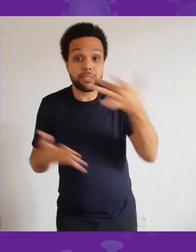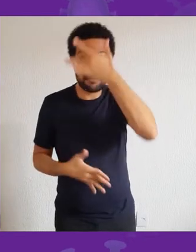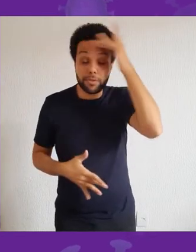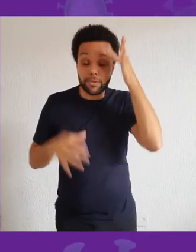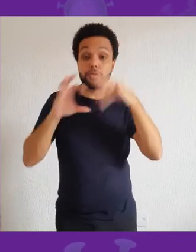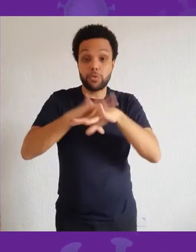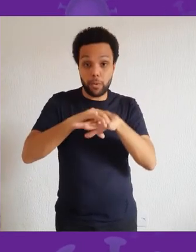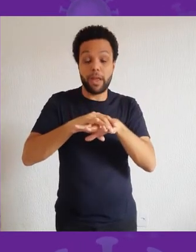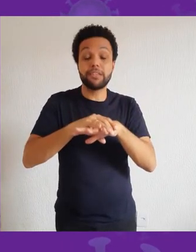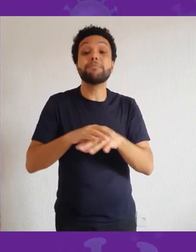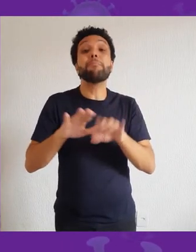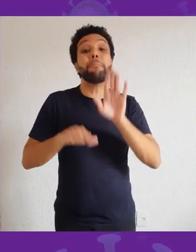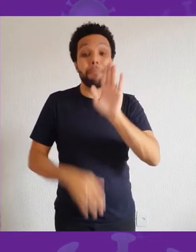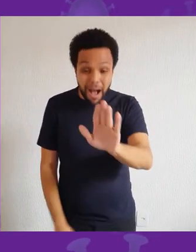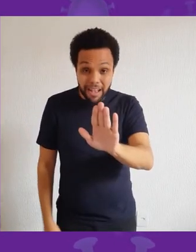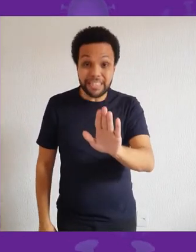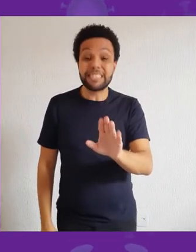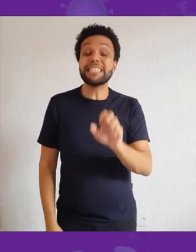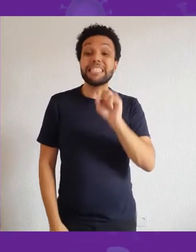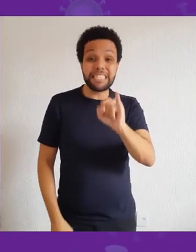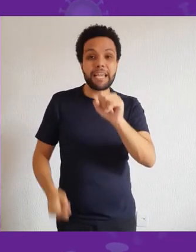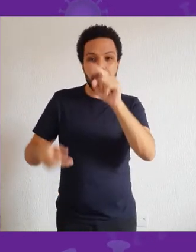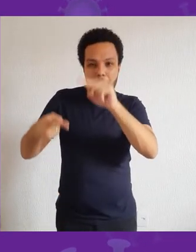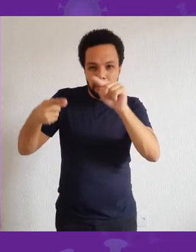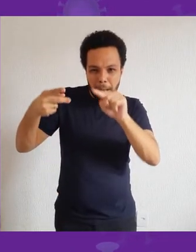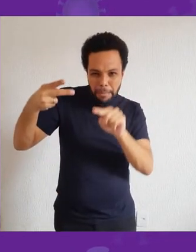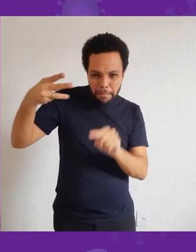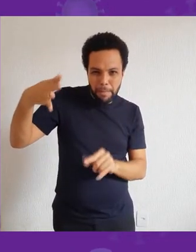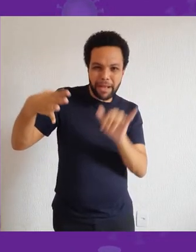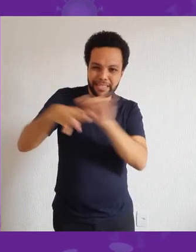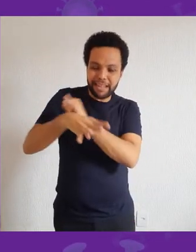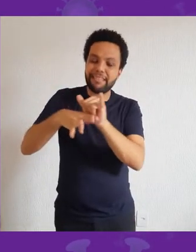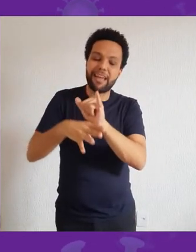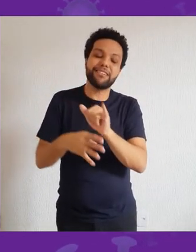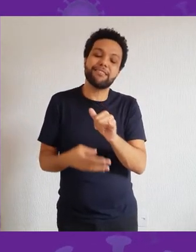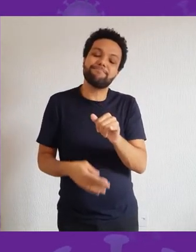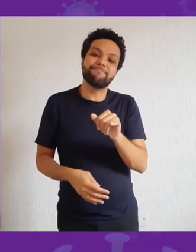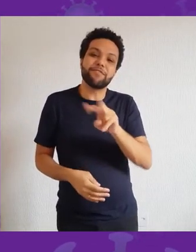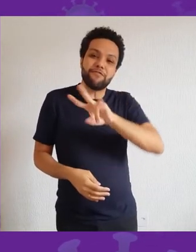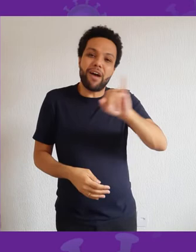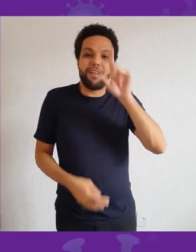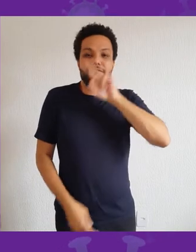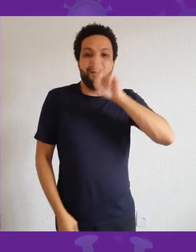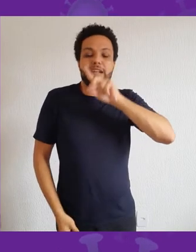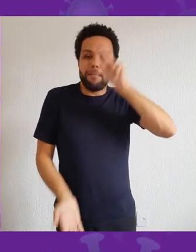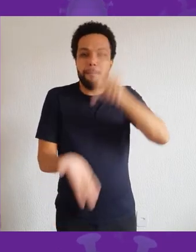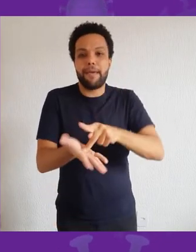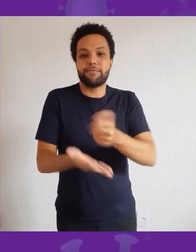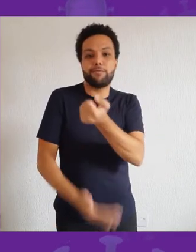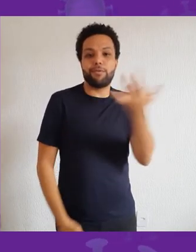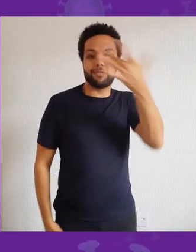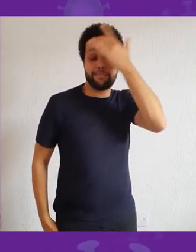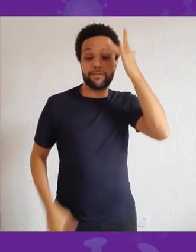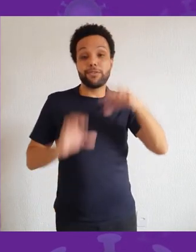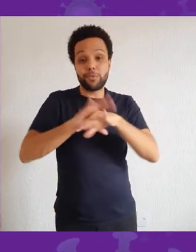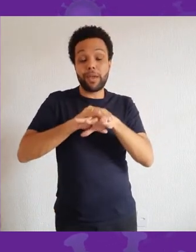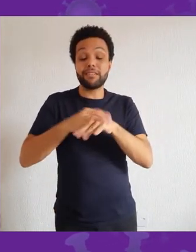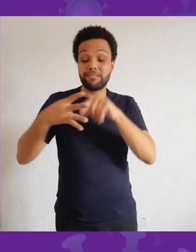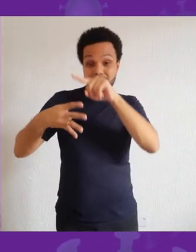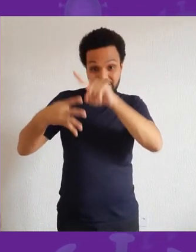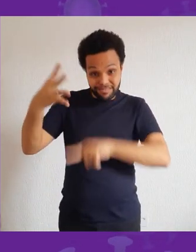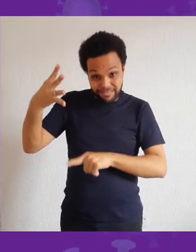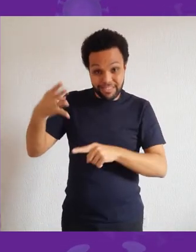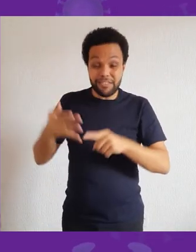do que realmente acontece, mas ainda assim temos trabalhado com a subnotificação muito grande, o que de certa maneira